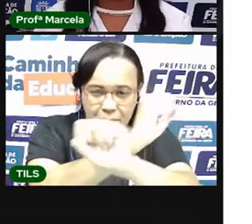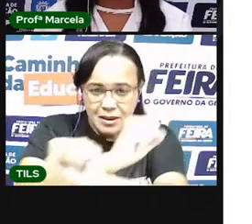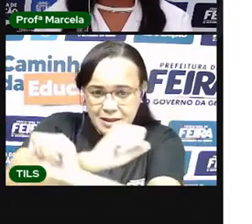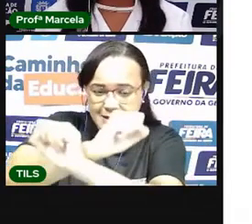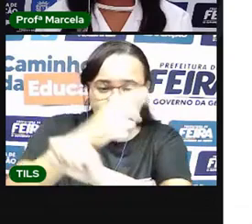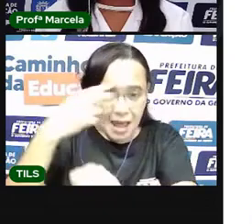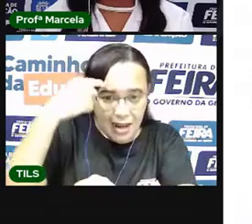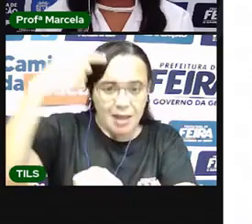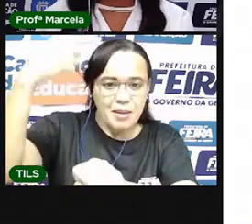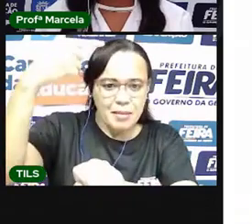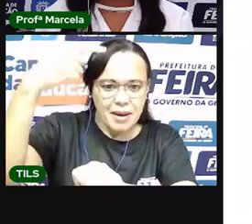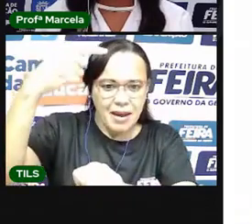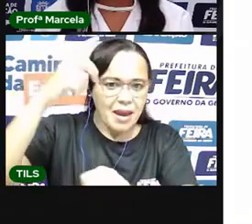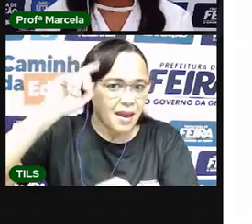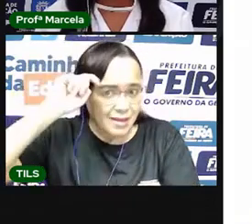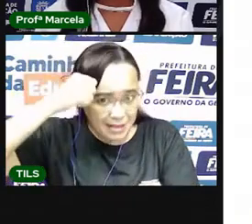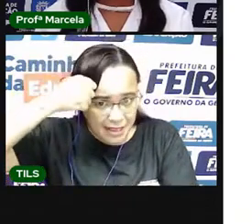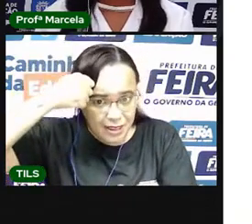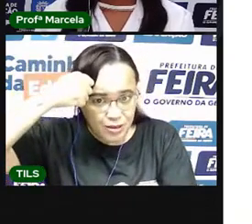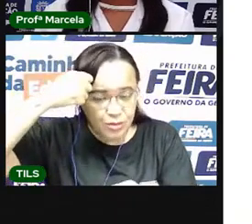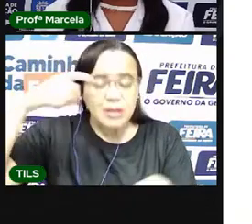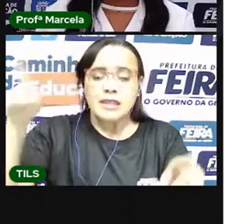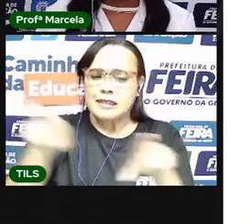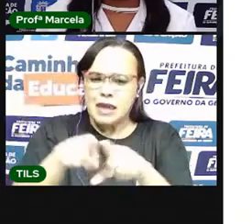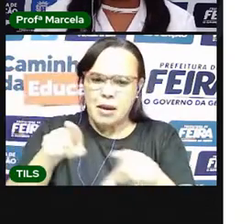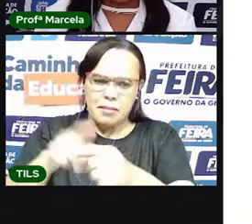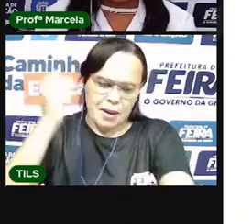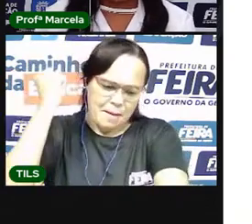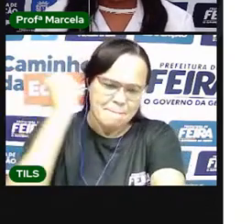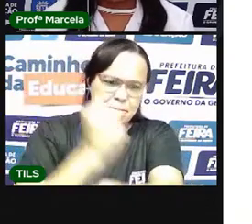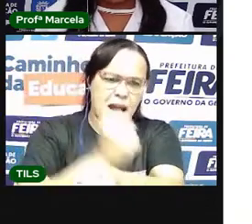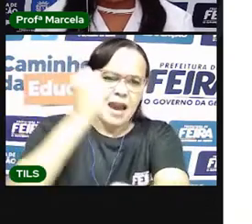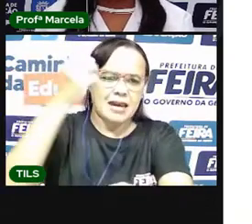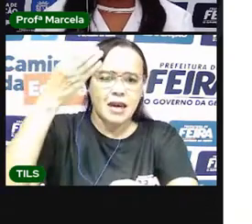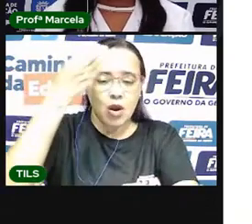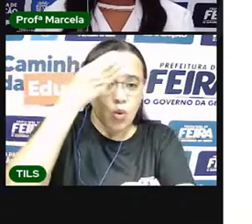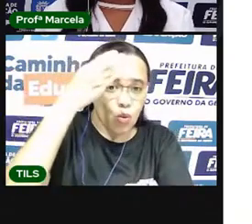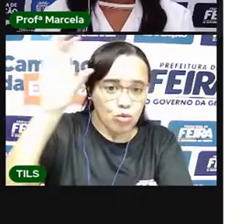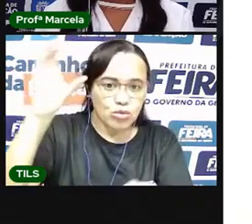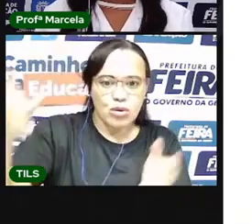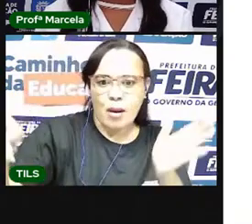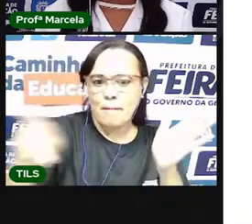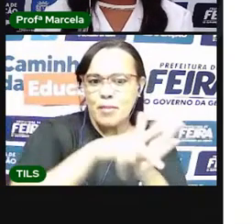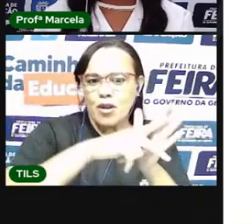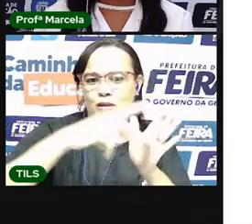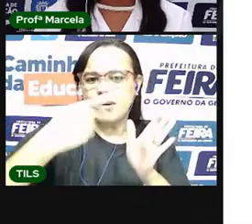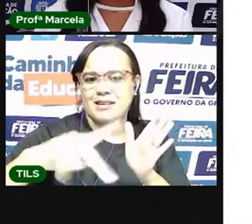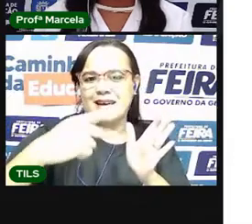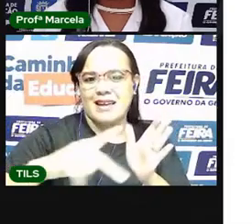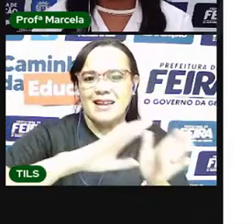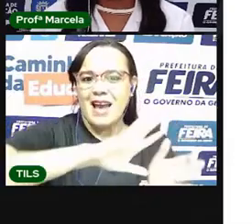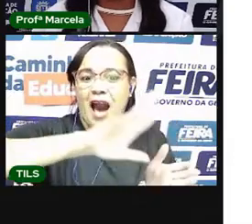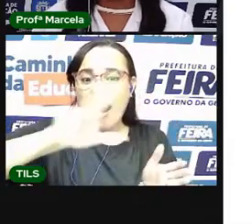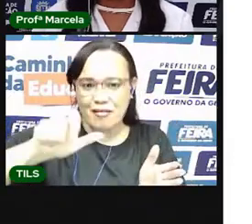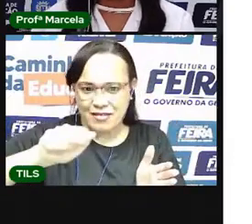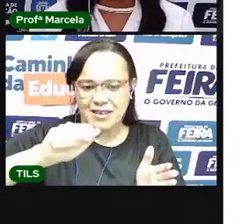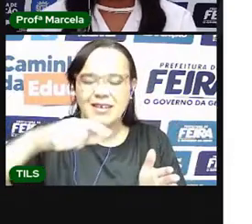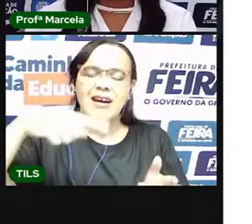marcas na nossa cultura. Por exemplo, a capoeira. Aquele jogo